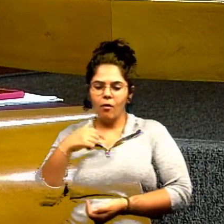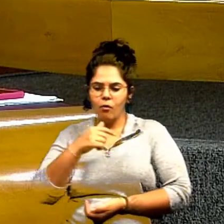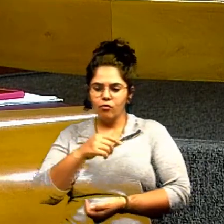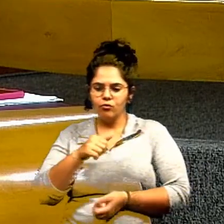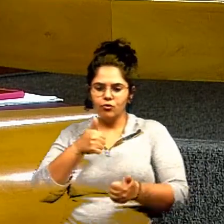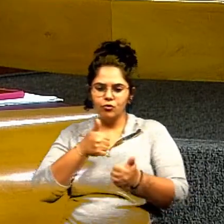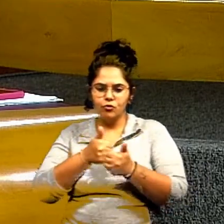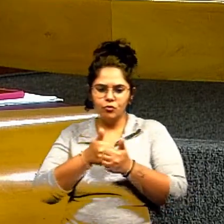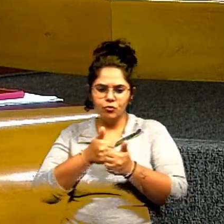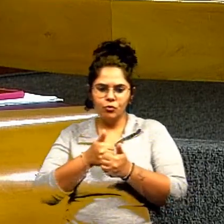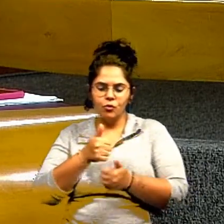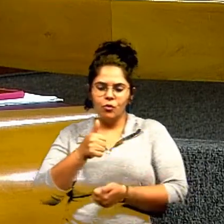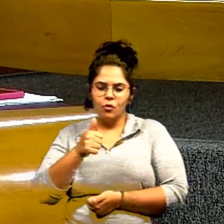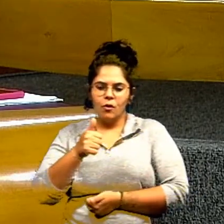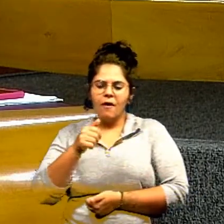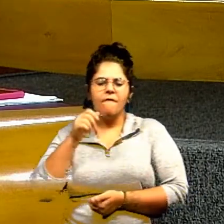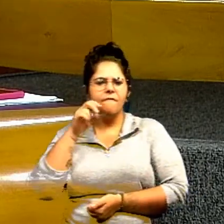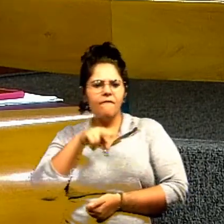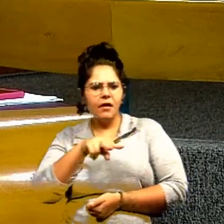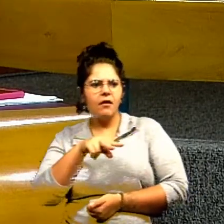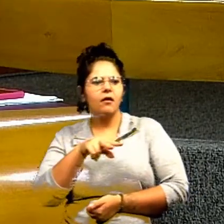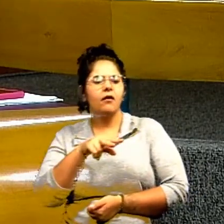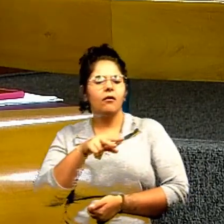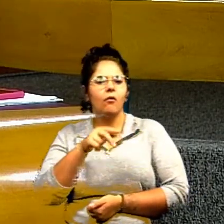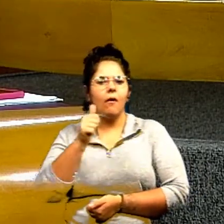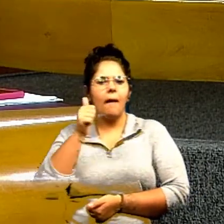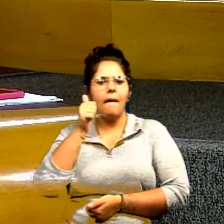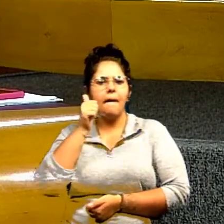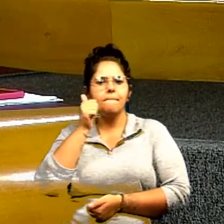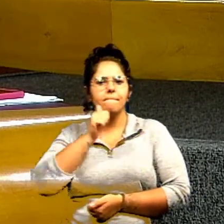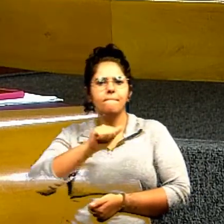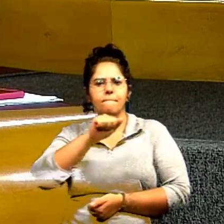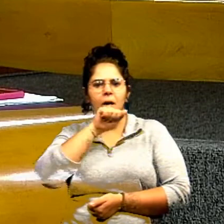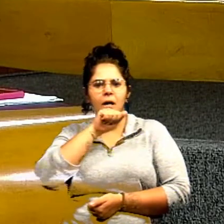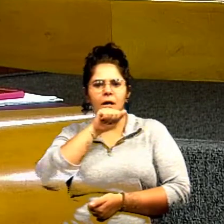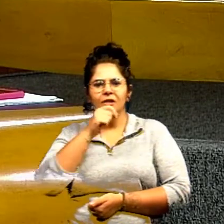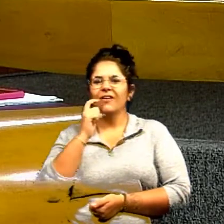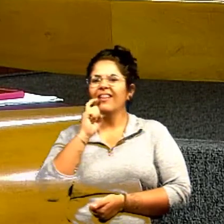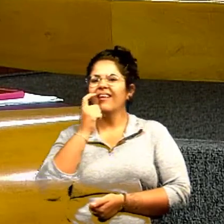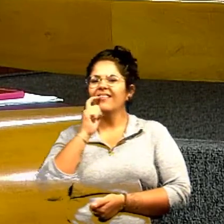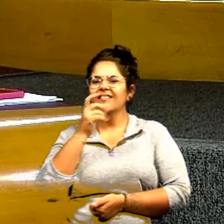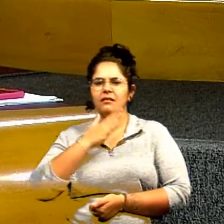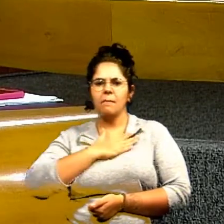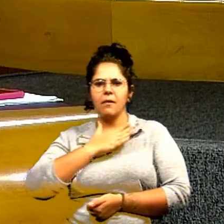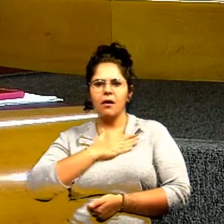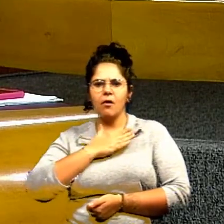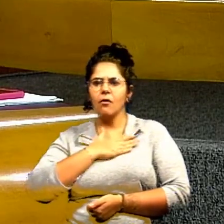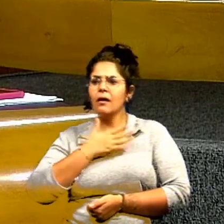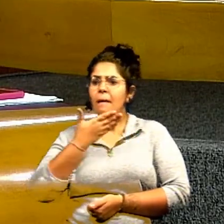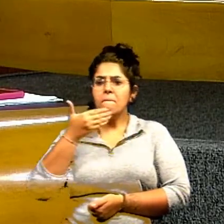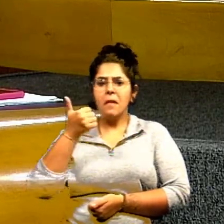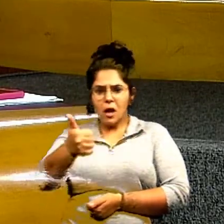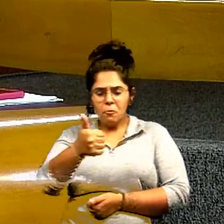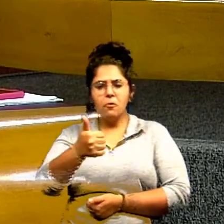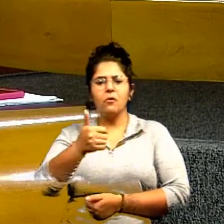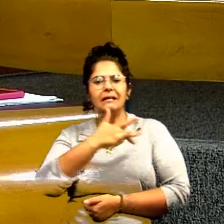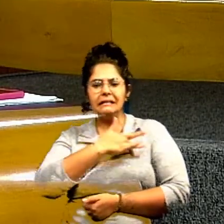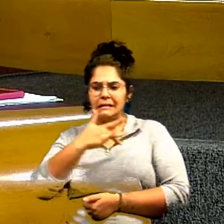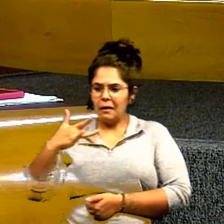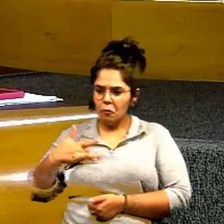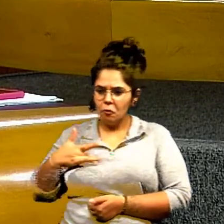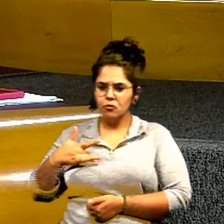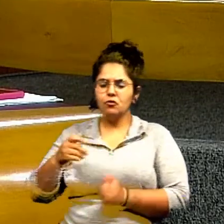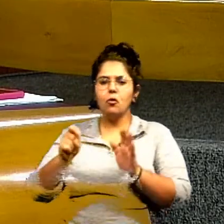impressionante a melhora dela ela sofre de Alzheimer e ela melhorou muito porque uma família que tem condições